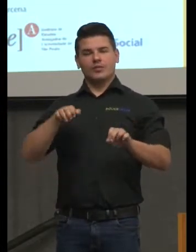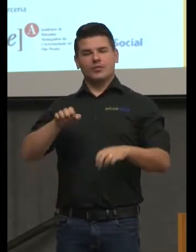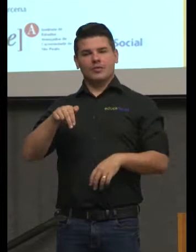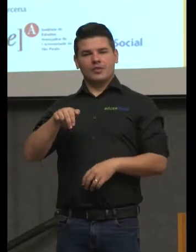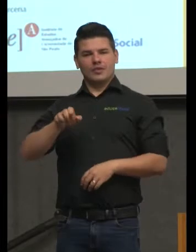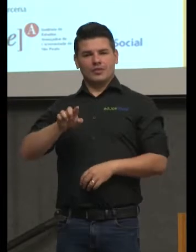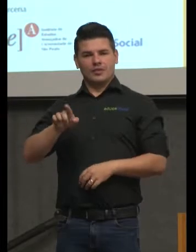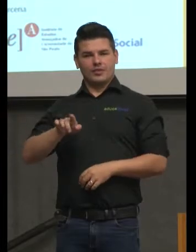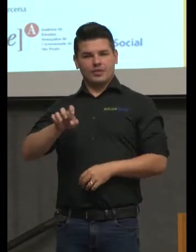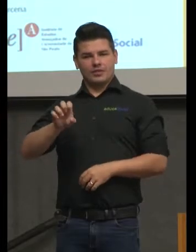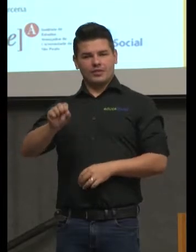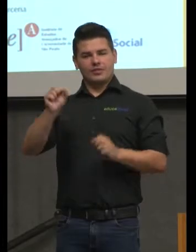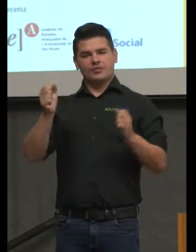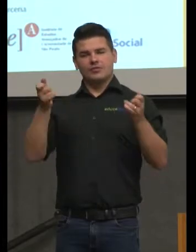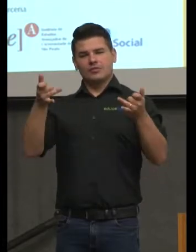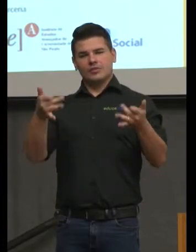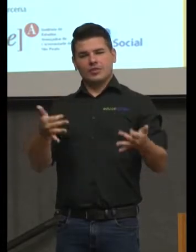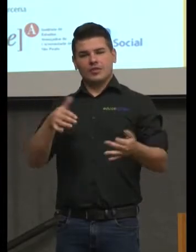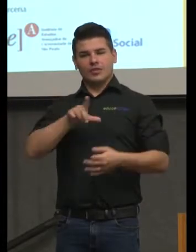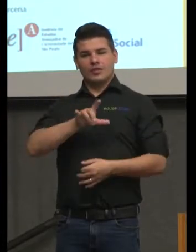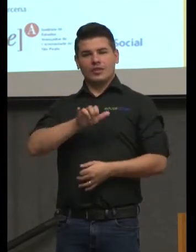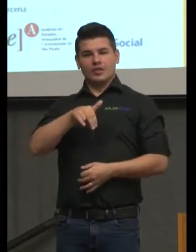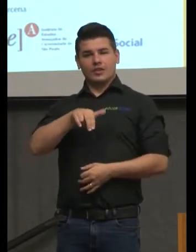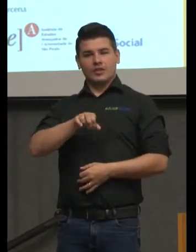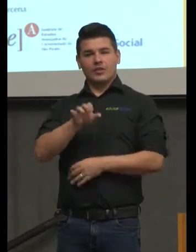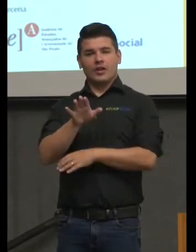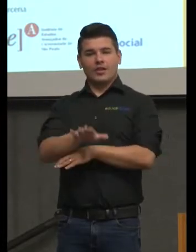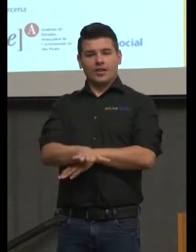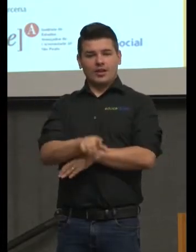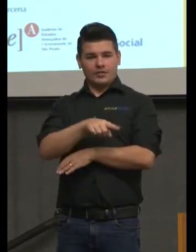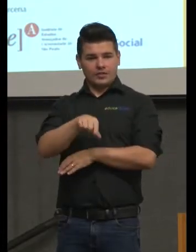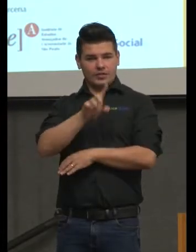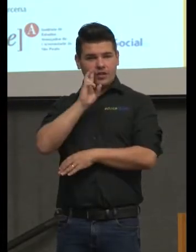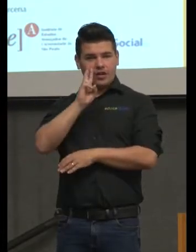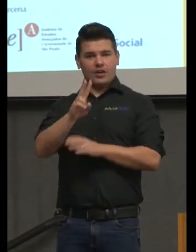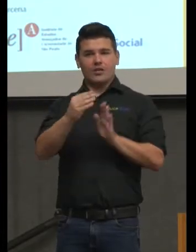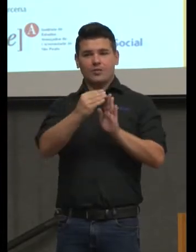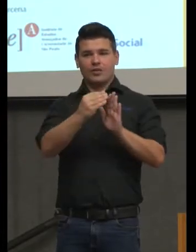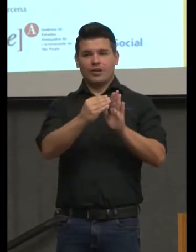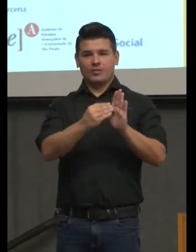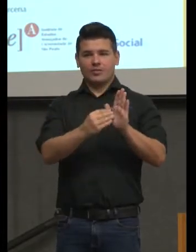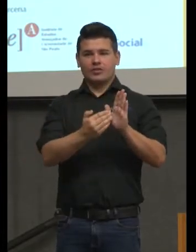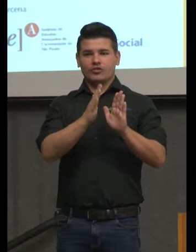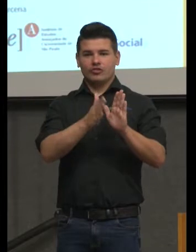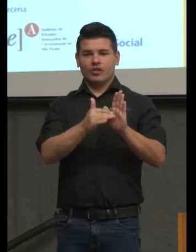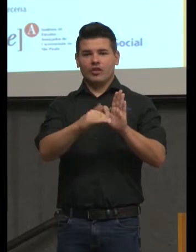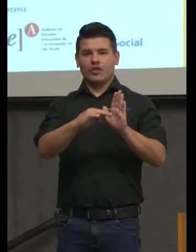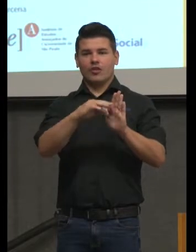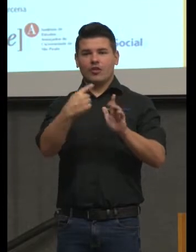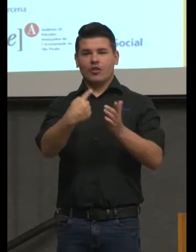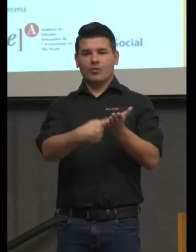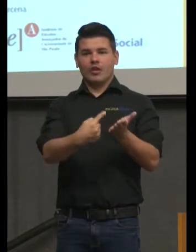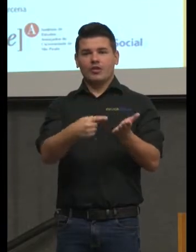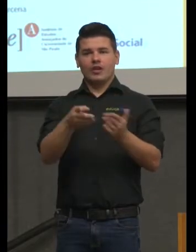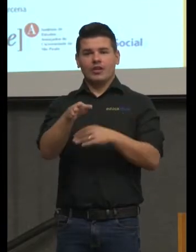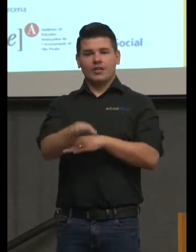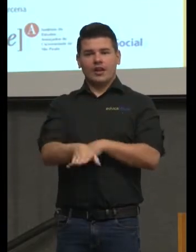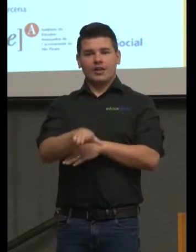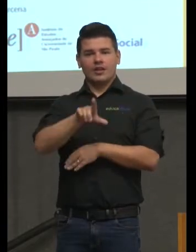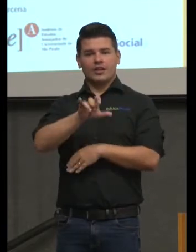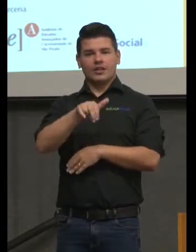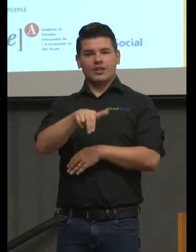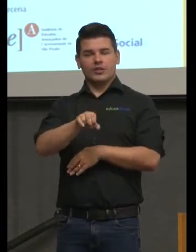O Lino estaria no período da tarde, se vocês olharem a programação. Mas nós fizemos uma